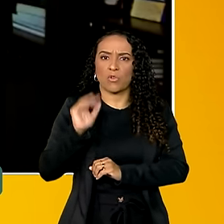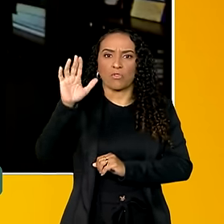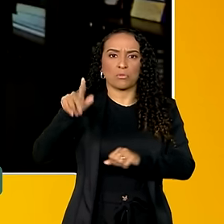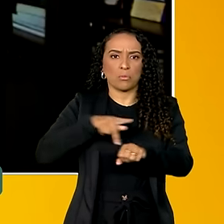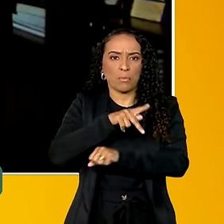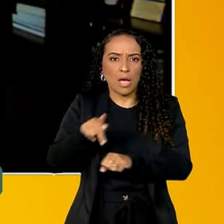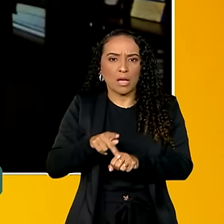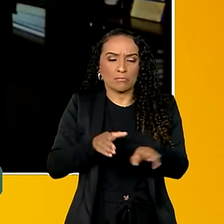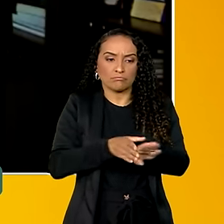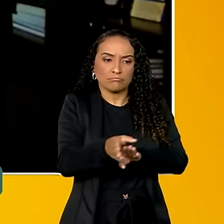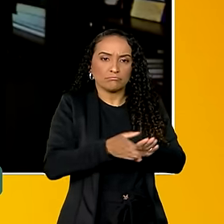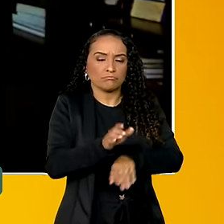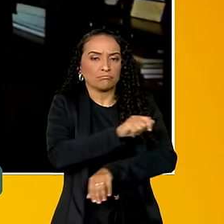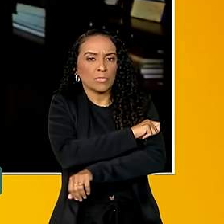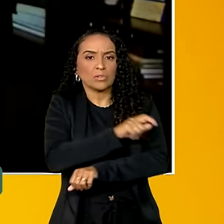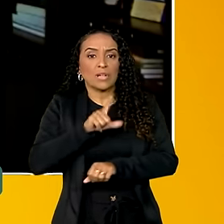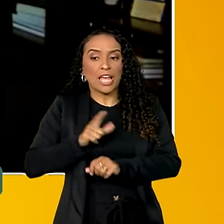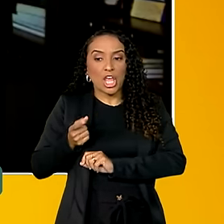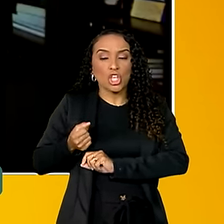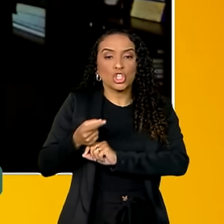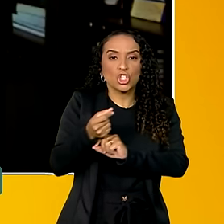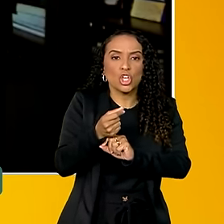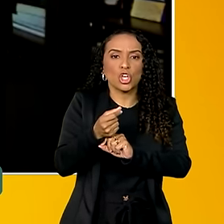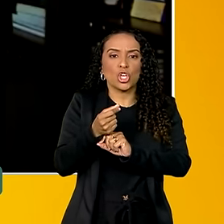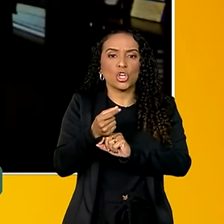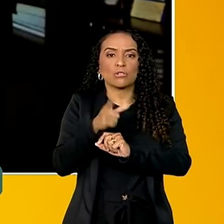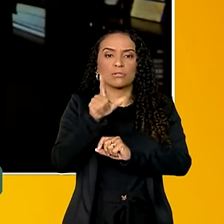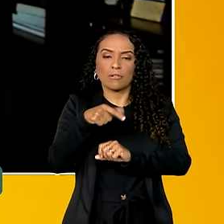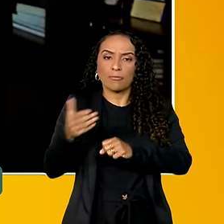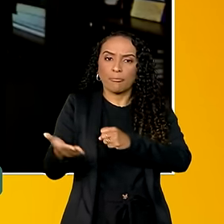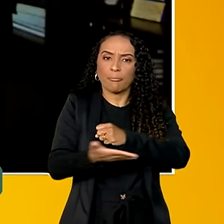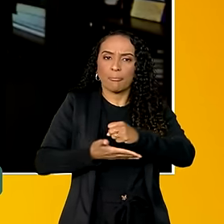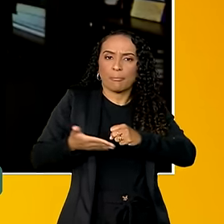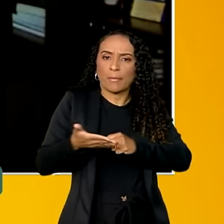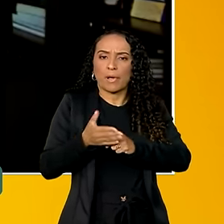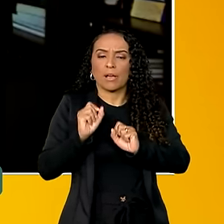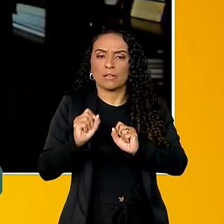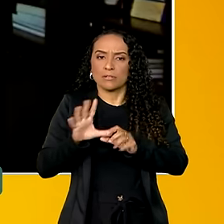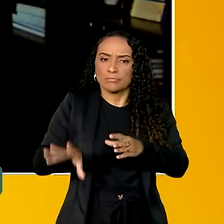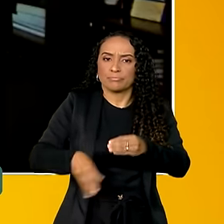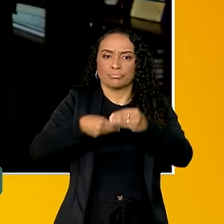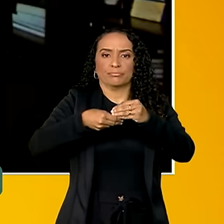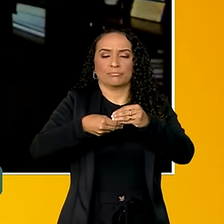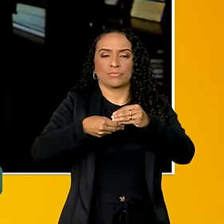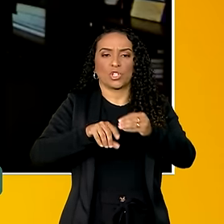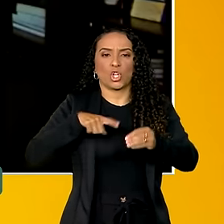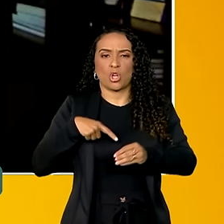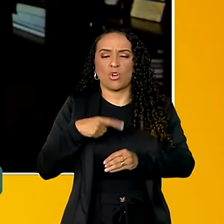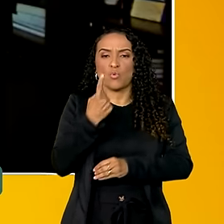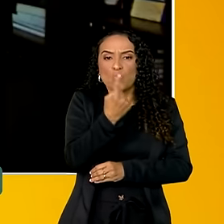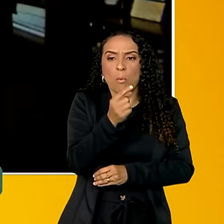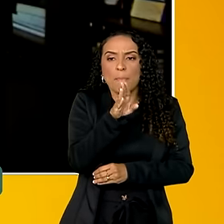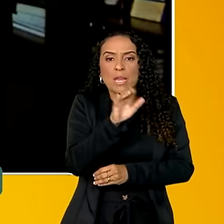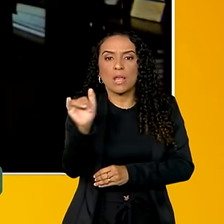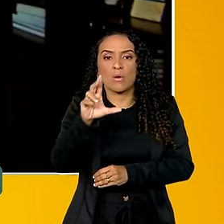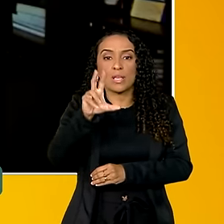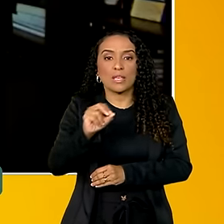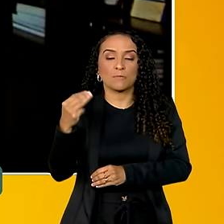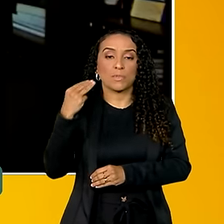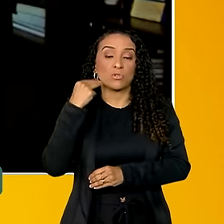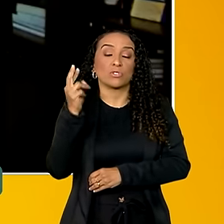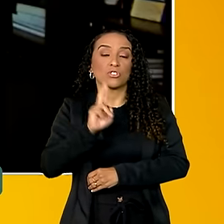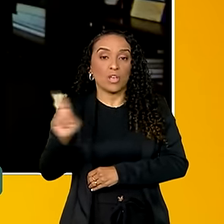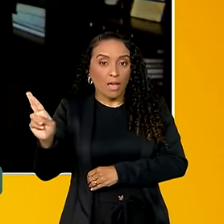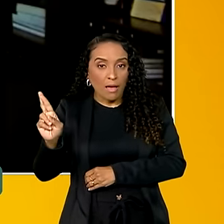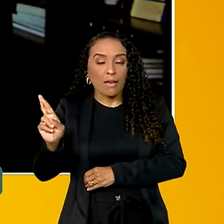orientação de alunos. E são recursos substanciais. Nós estamos colocando na ordem de R 1 bilhão e R$ 500 milhões